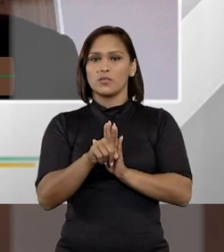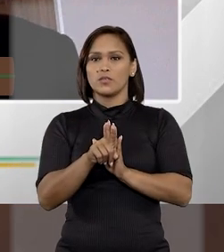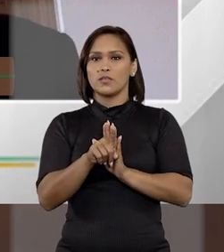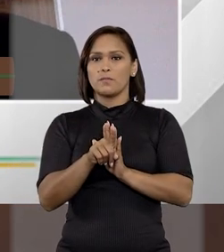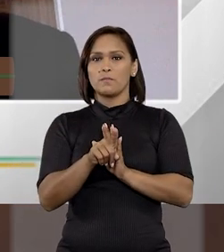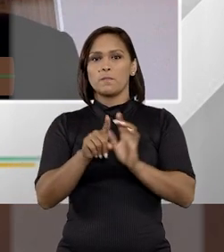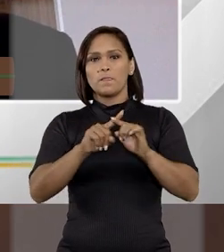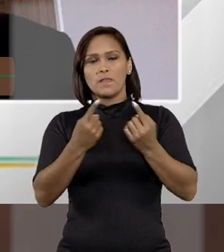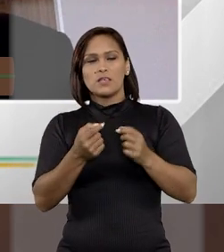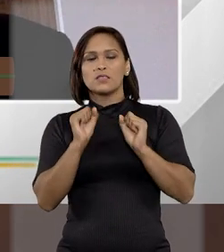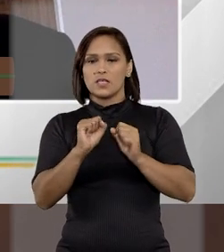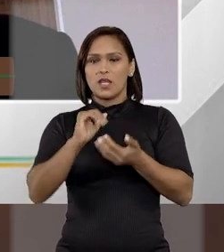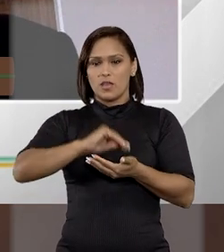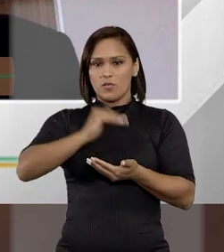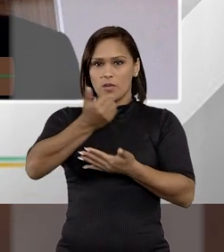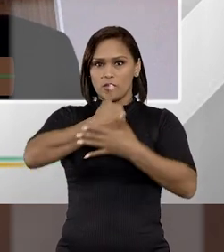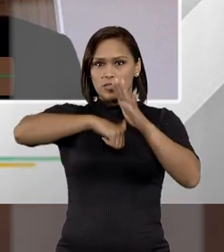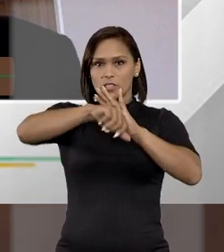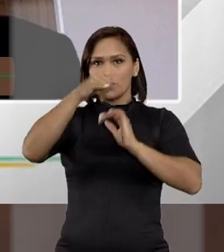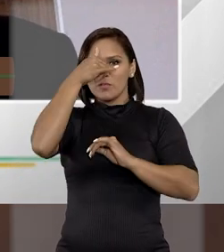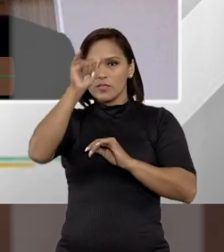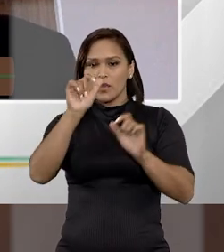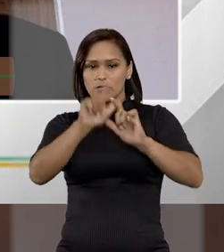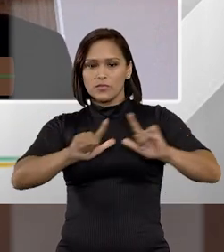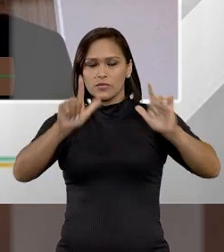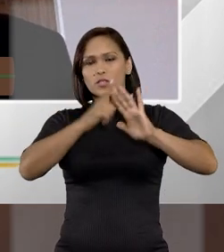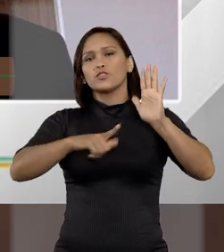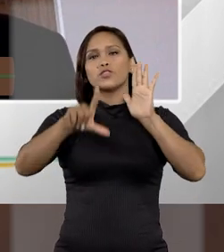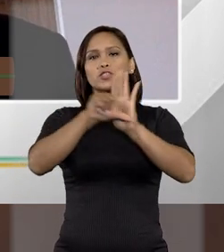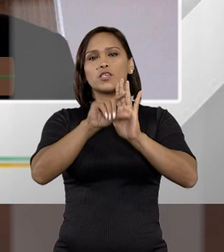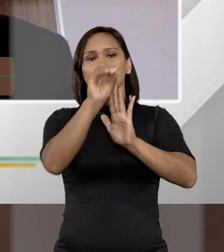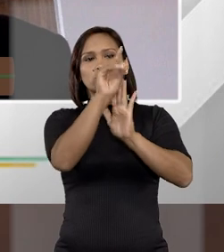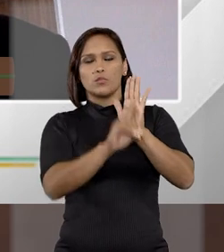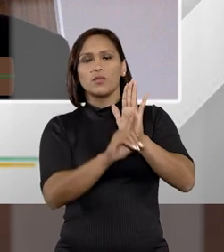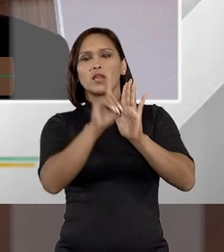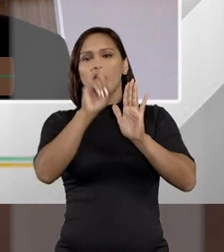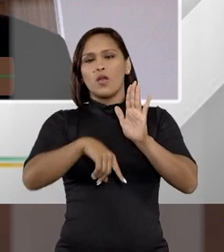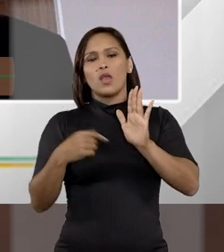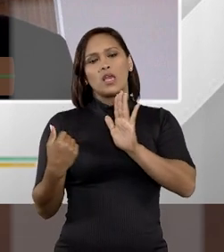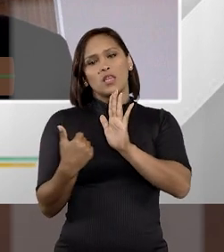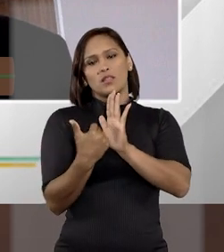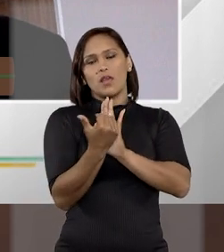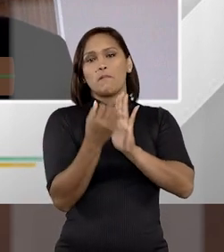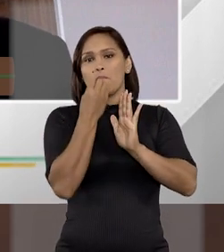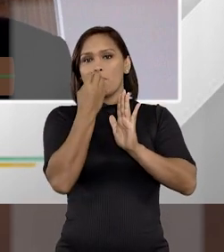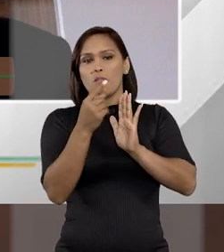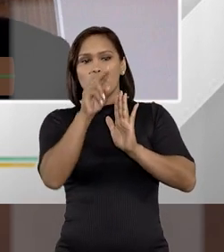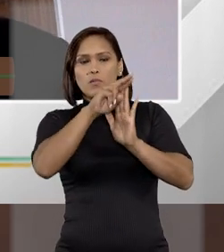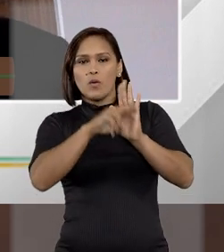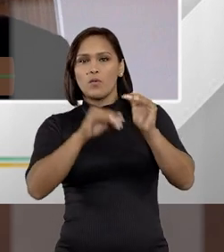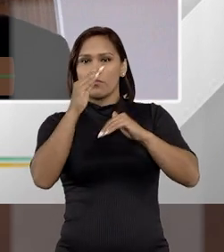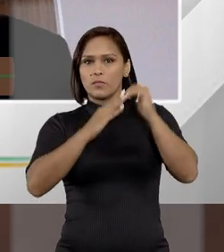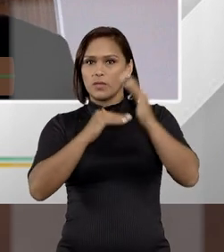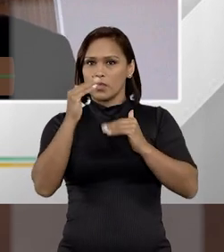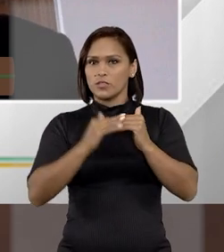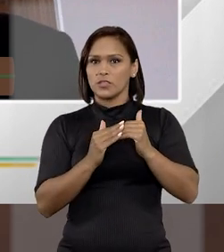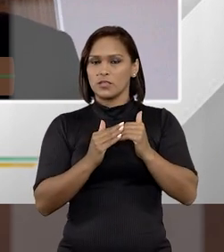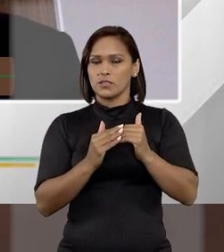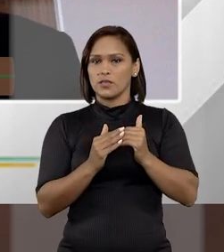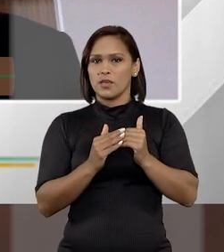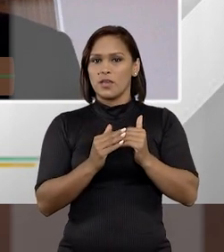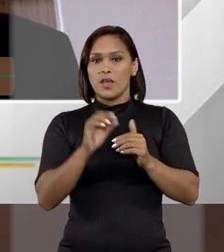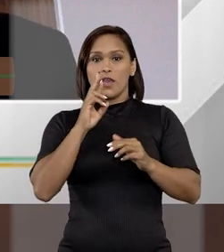pergunta, Tiago. Será mesmo que o pacote anticrime, uma expressão de um direito penal simbólico que eu mencionei, ele traz resultados favoráveis em termos práticos?